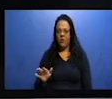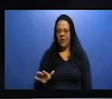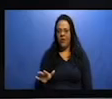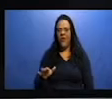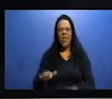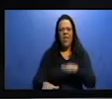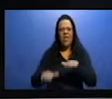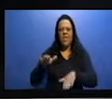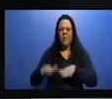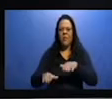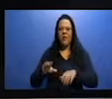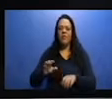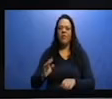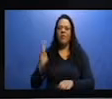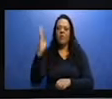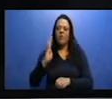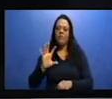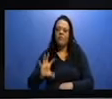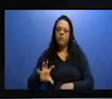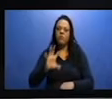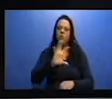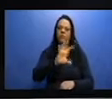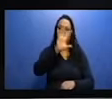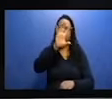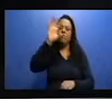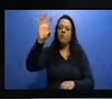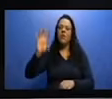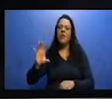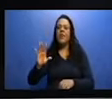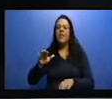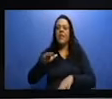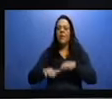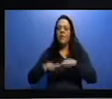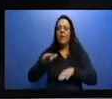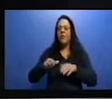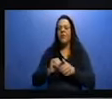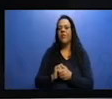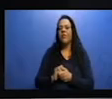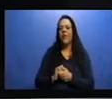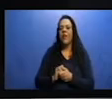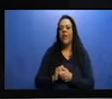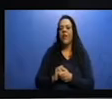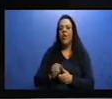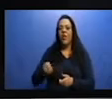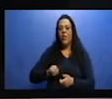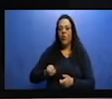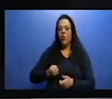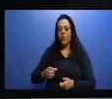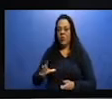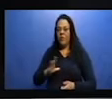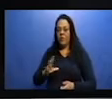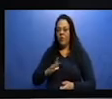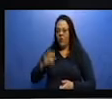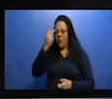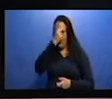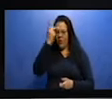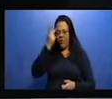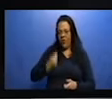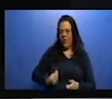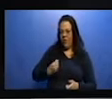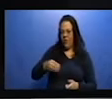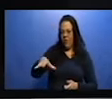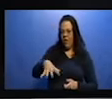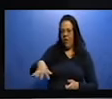região do país, né? Cada região tem um índice aí de industrialização, de, desculpa, de urbanização. Vamos verificar aqui no gráfico ao lado,